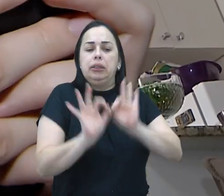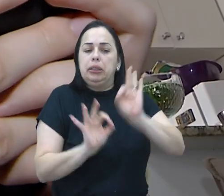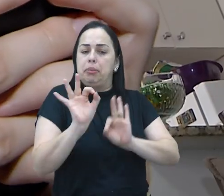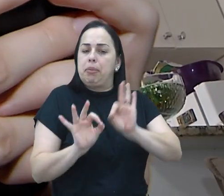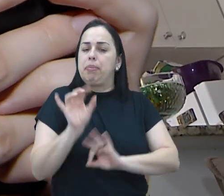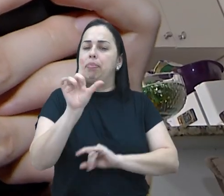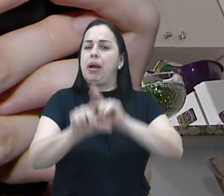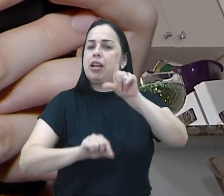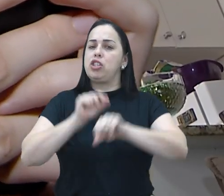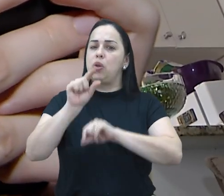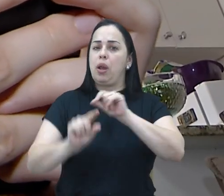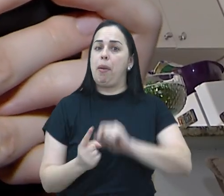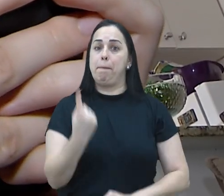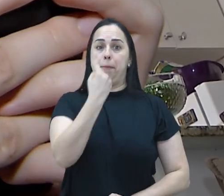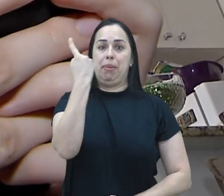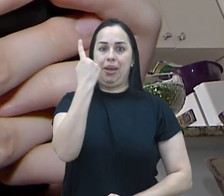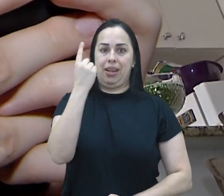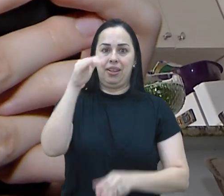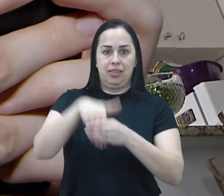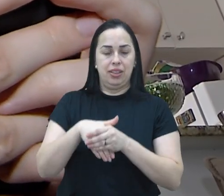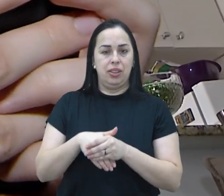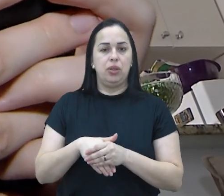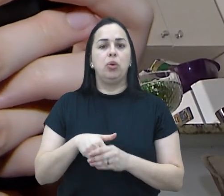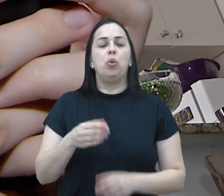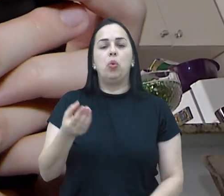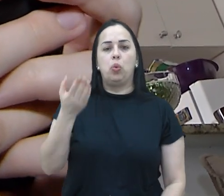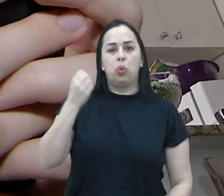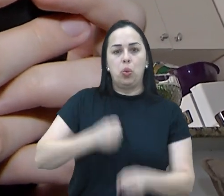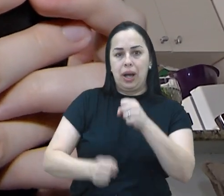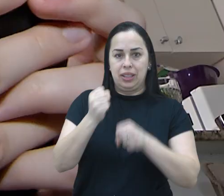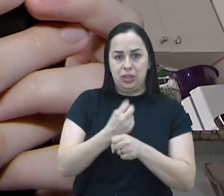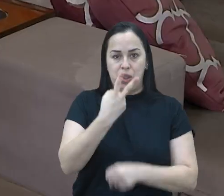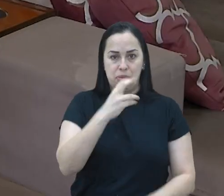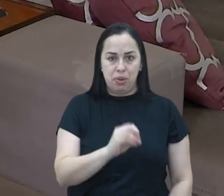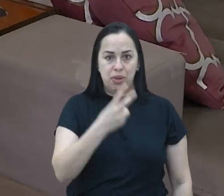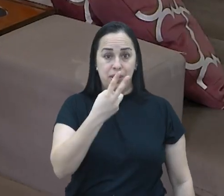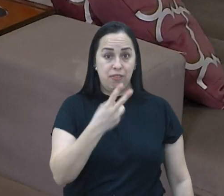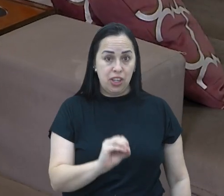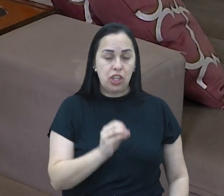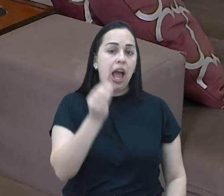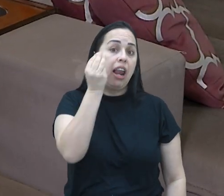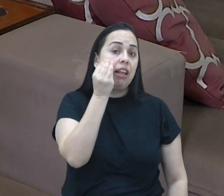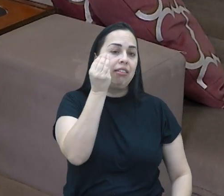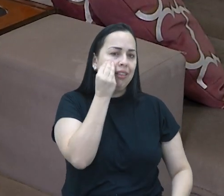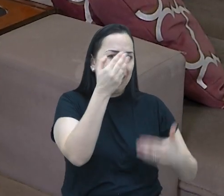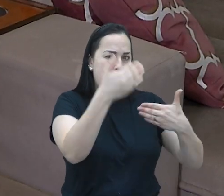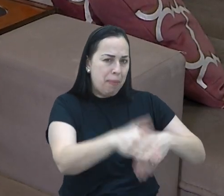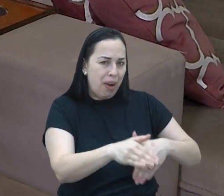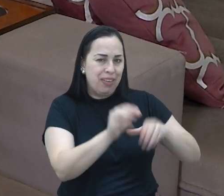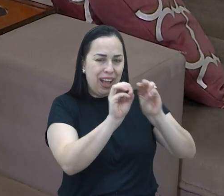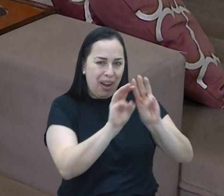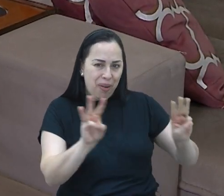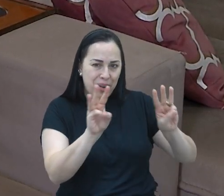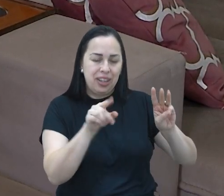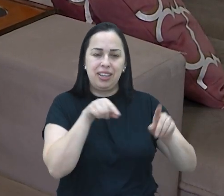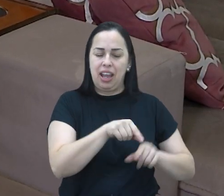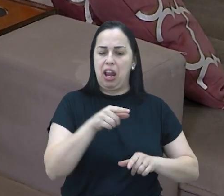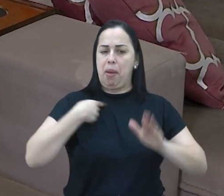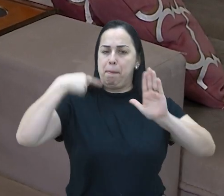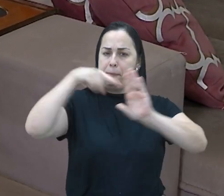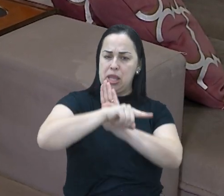Desde 2020, quando atuou em uma simulação da ONU na escola, ela se aprofundou em temas como gestão,